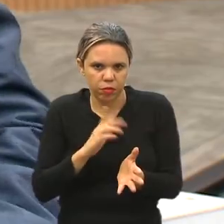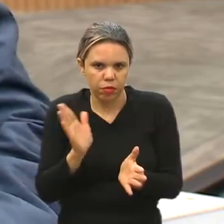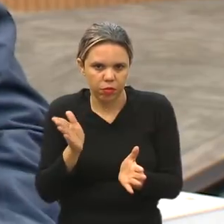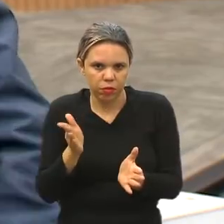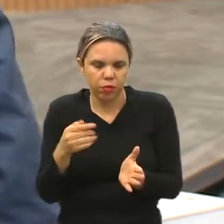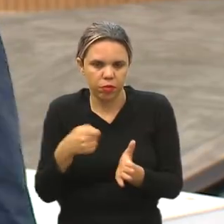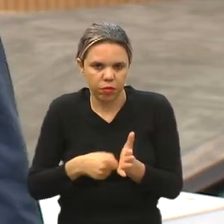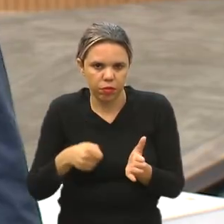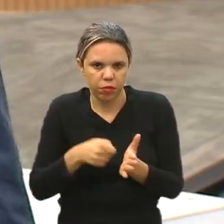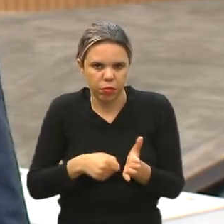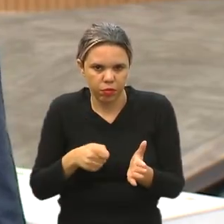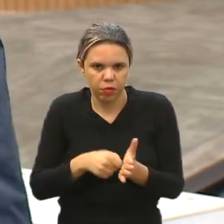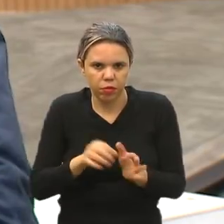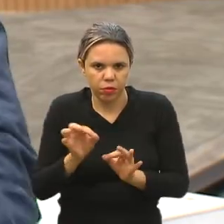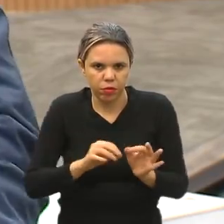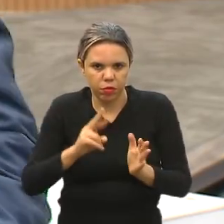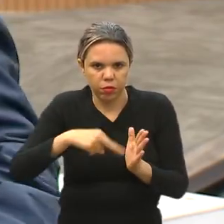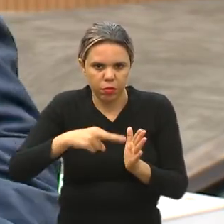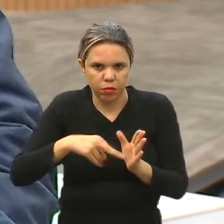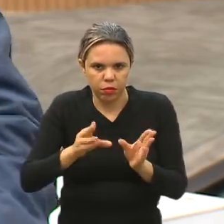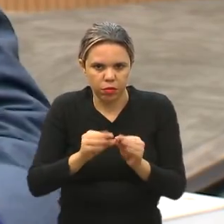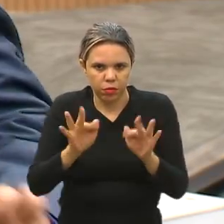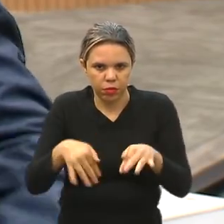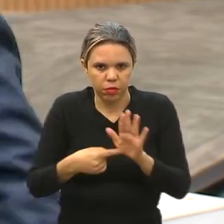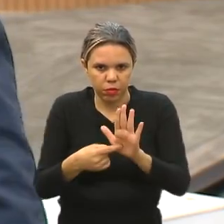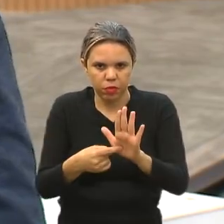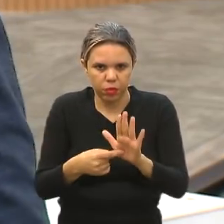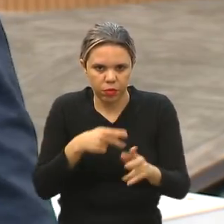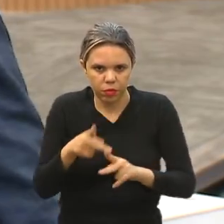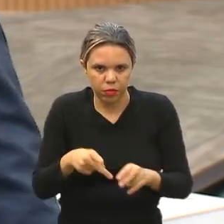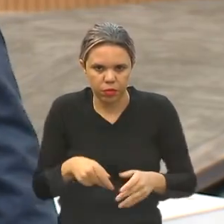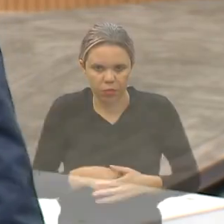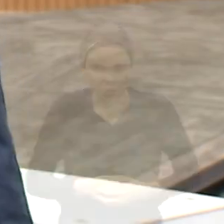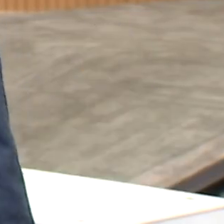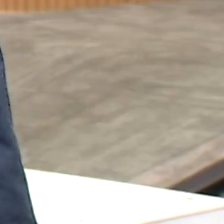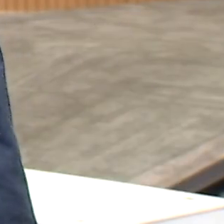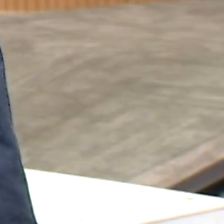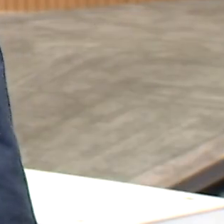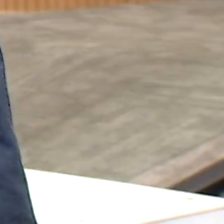argumentos para que a gente possa fazer um relatório final e estar apresentando à população.